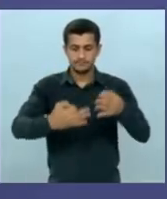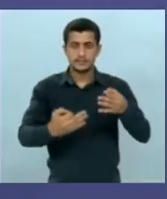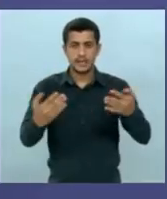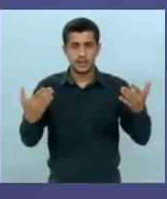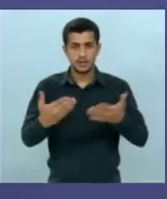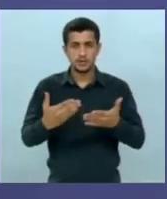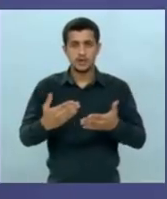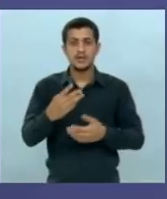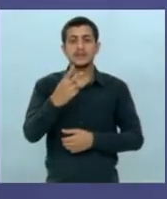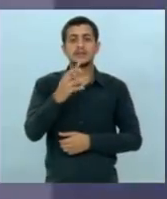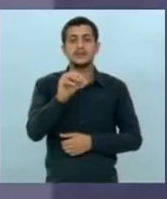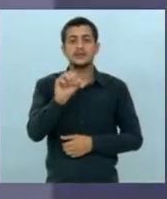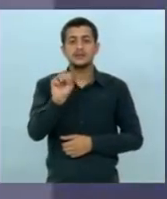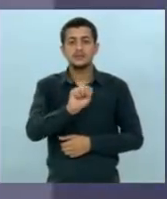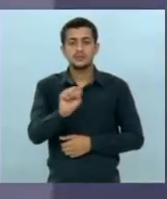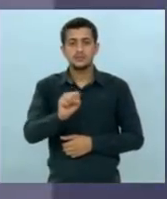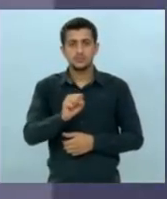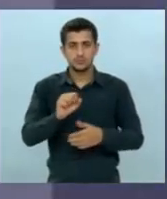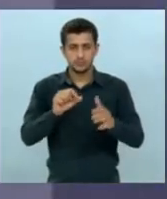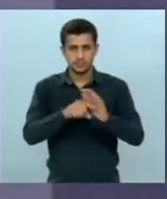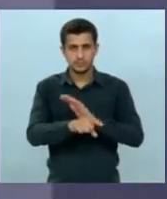partir de agora 30 segundos